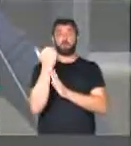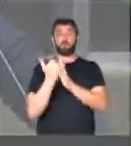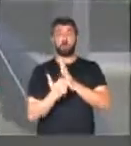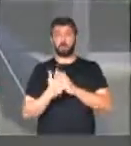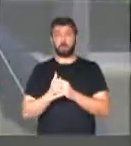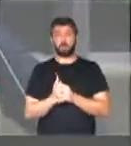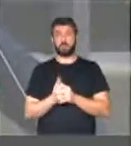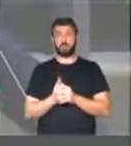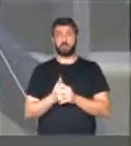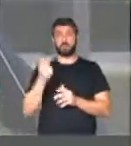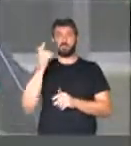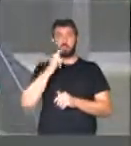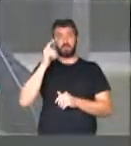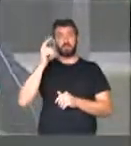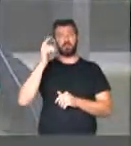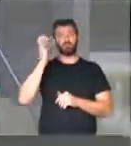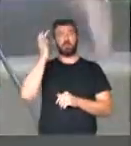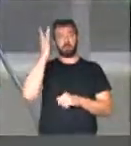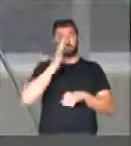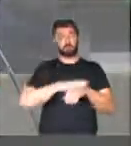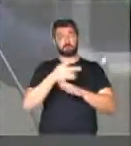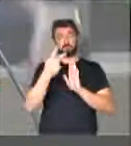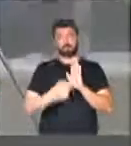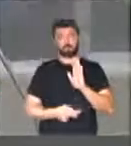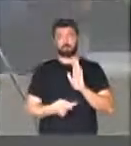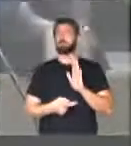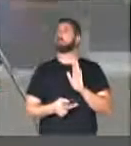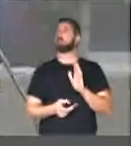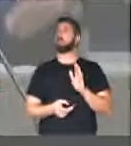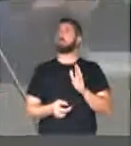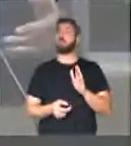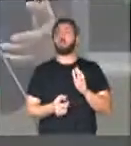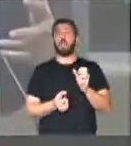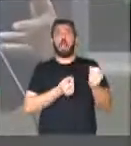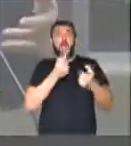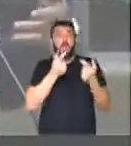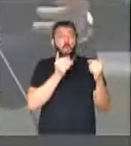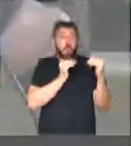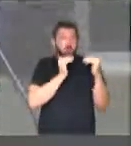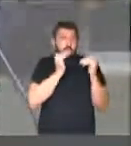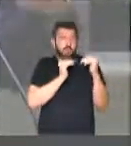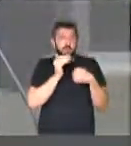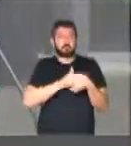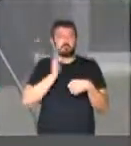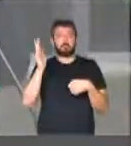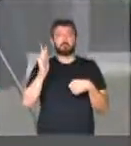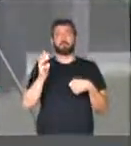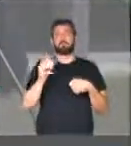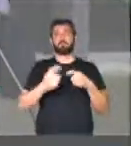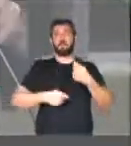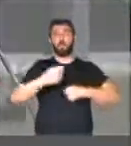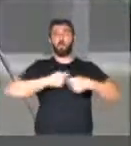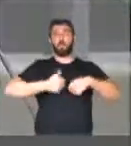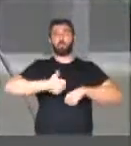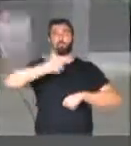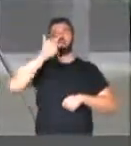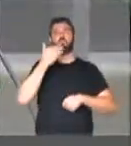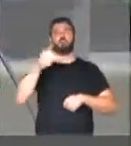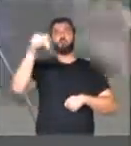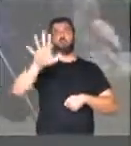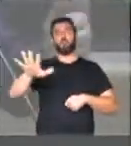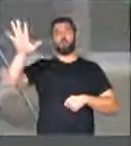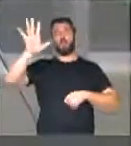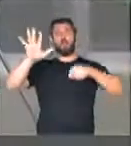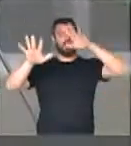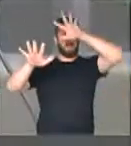incentivos, para viabilizar projetos que tragam algum grau maior de dinâmica econômica para o